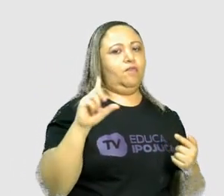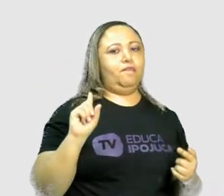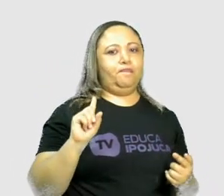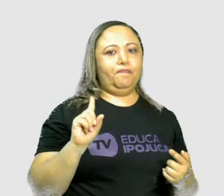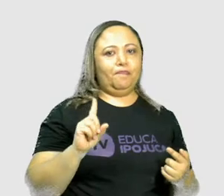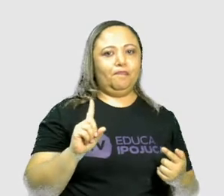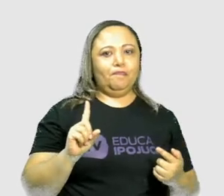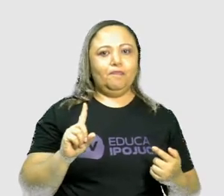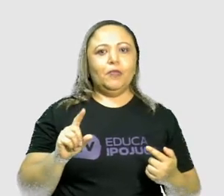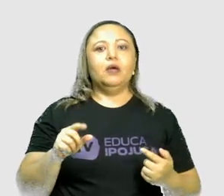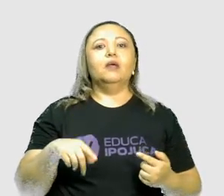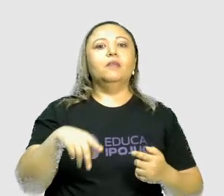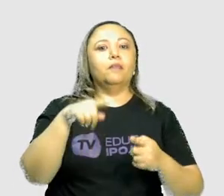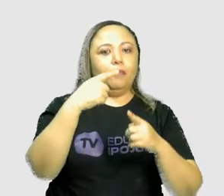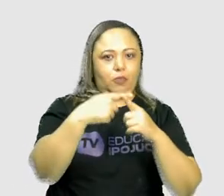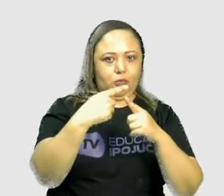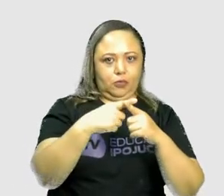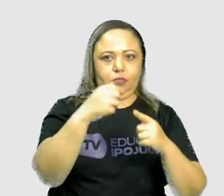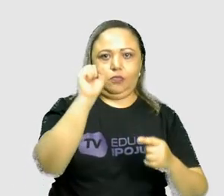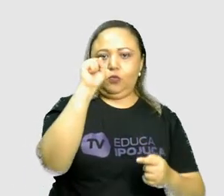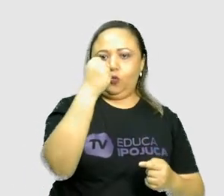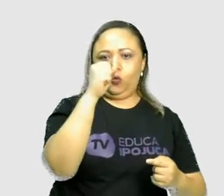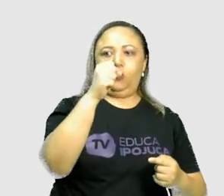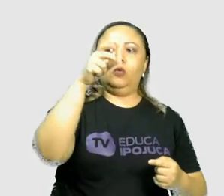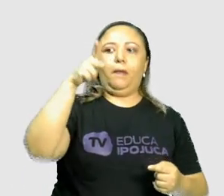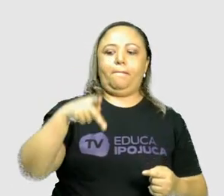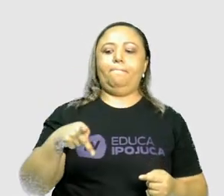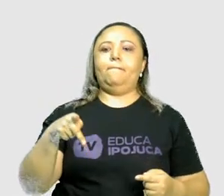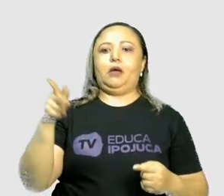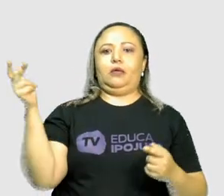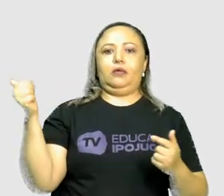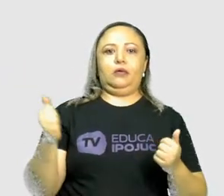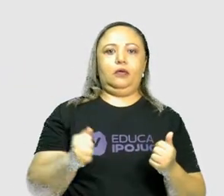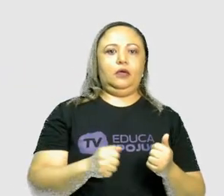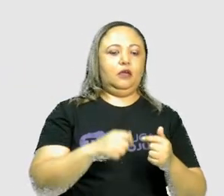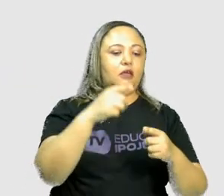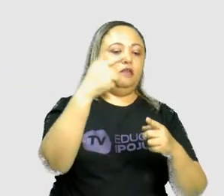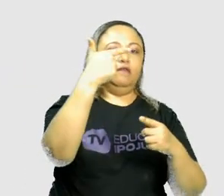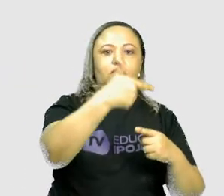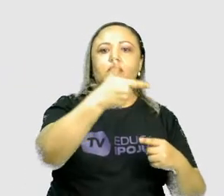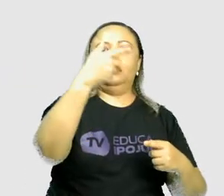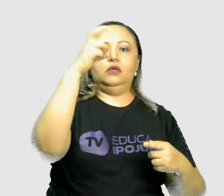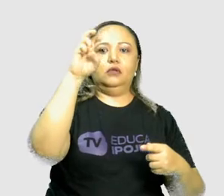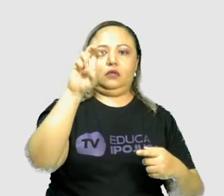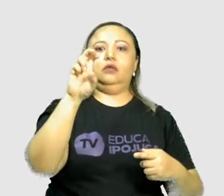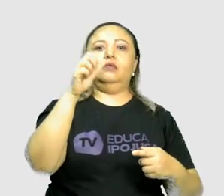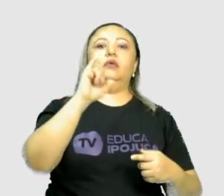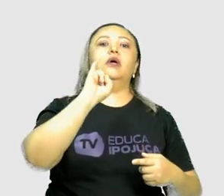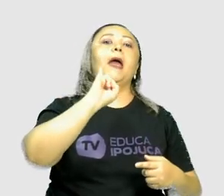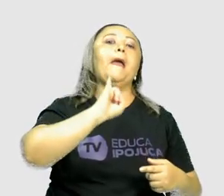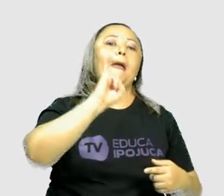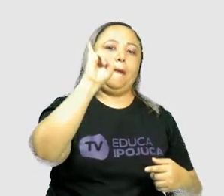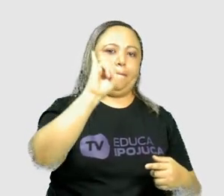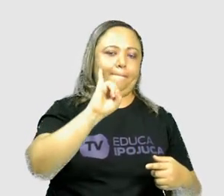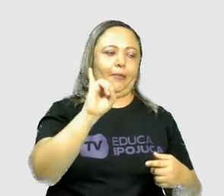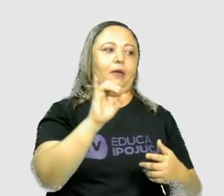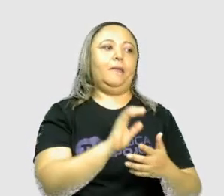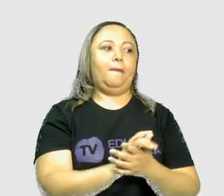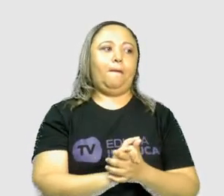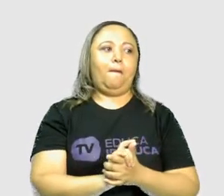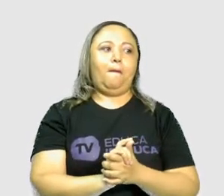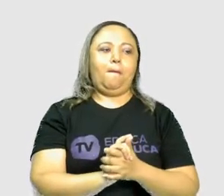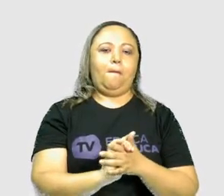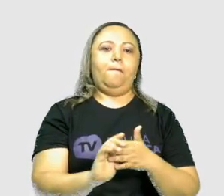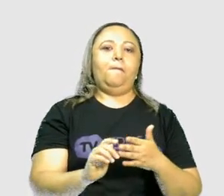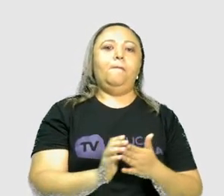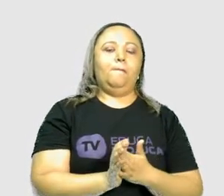é um número par. 25 é um número ímpar. Nenhum número par tem como múltiplo